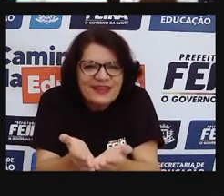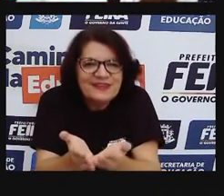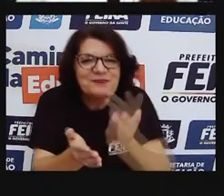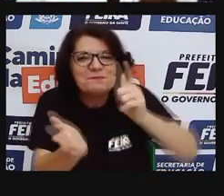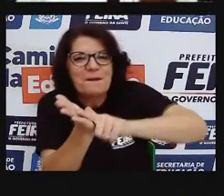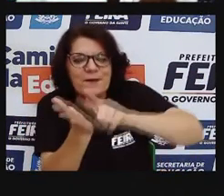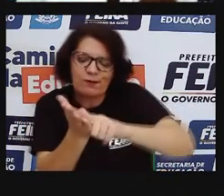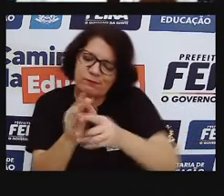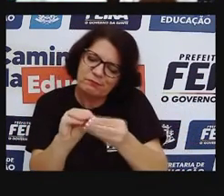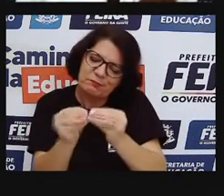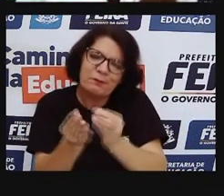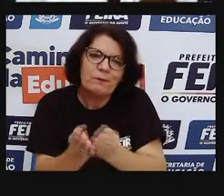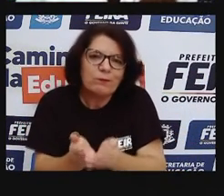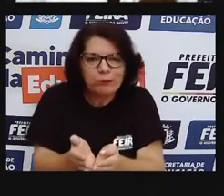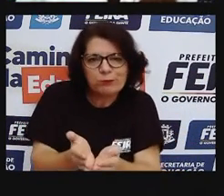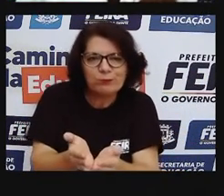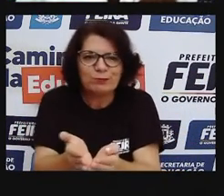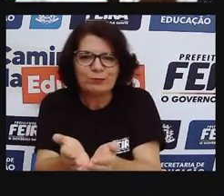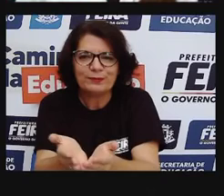tem essa aqui também,